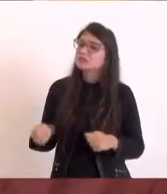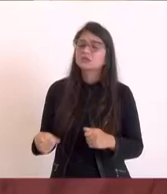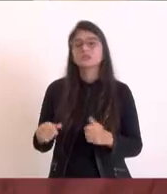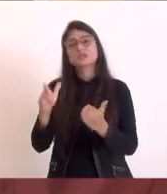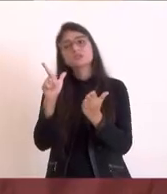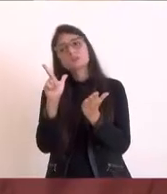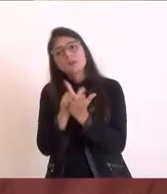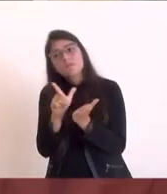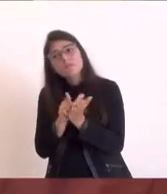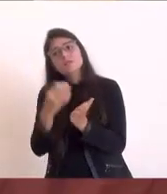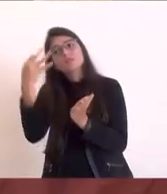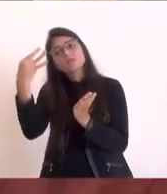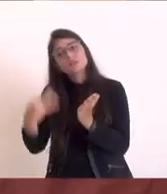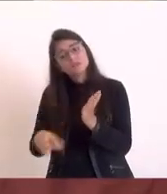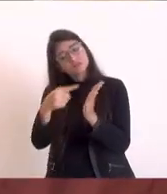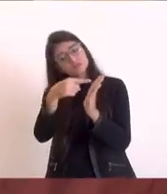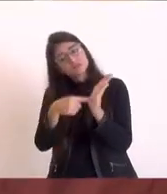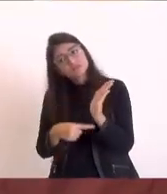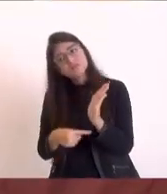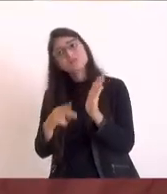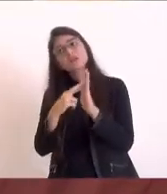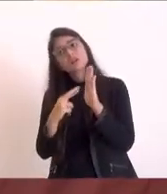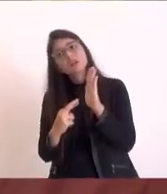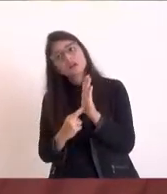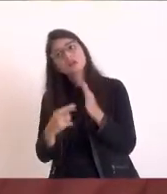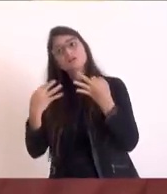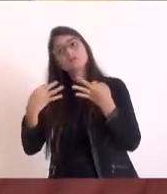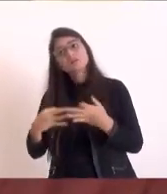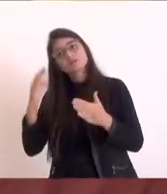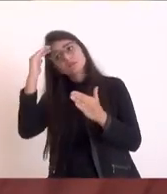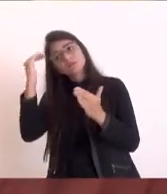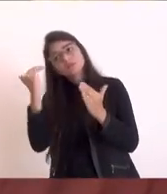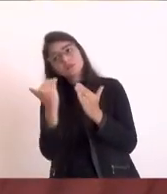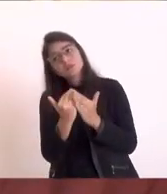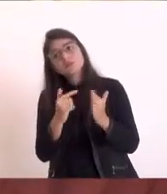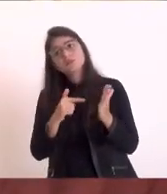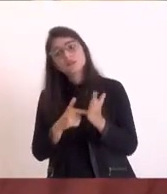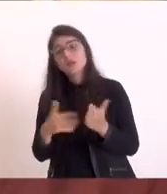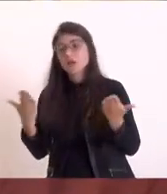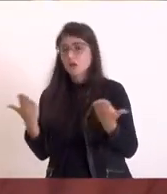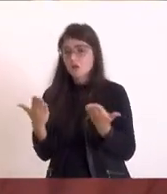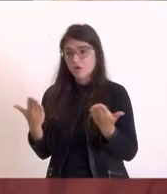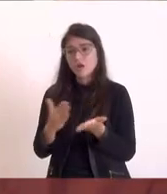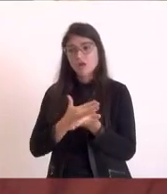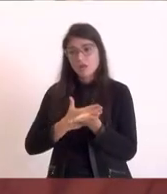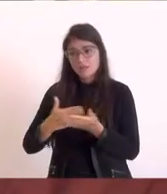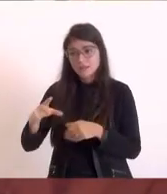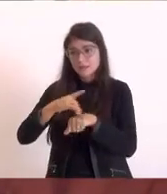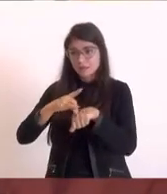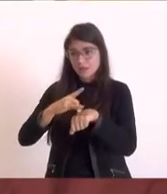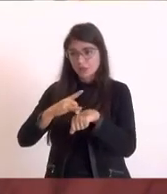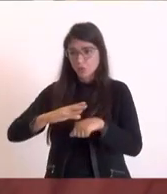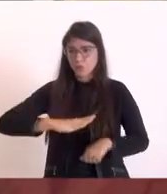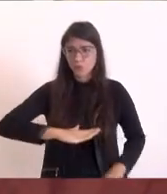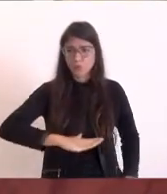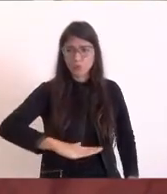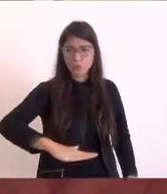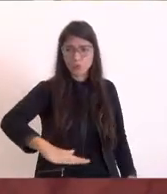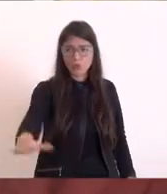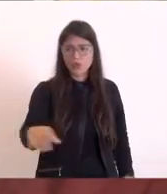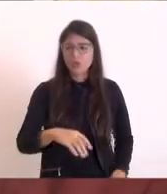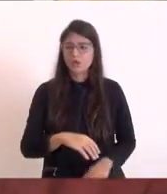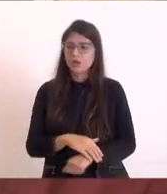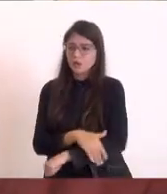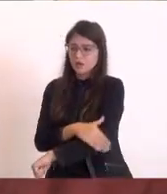temos uma usina já produzindo asfalto e que está começando hoje mesmo vindo para cá inaugurou a Magalu aqui eu estava